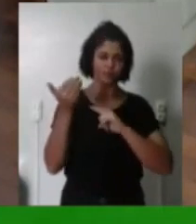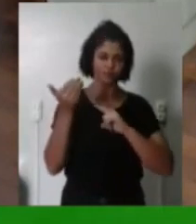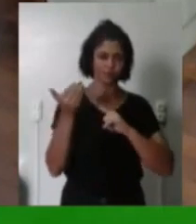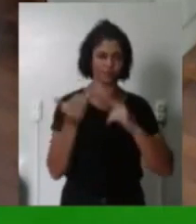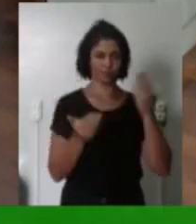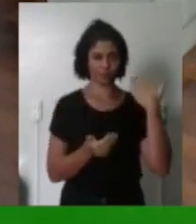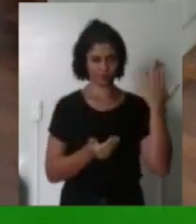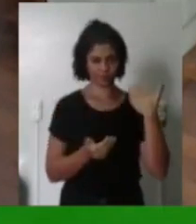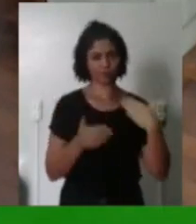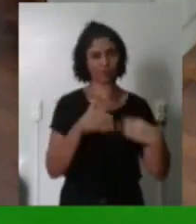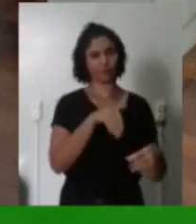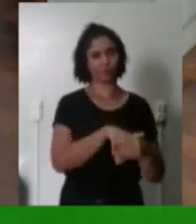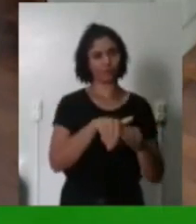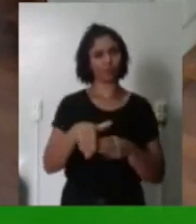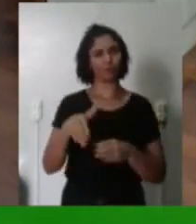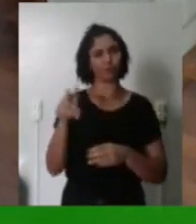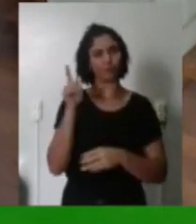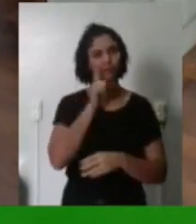companheiro Luiz Inácio Lula da Silva